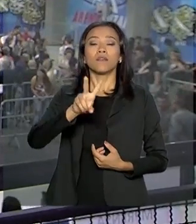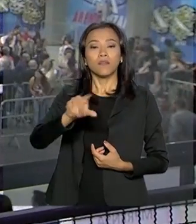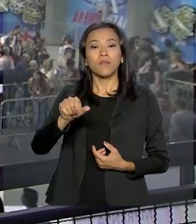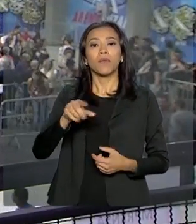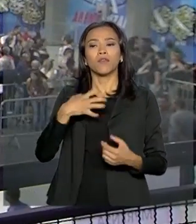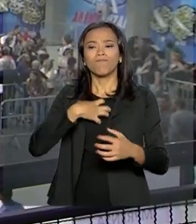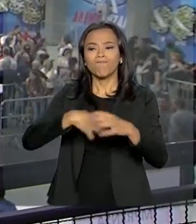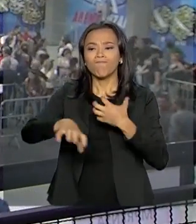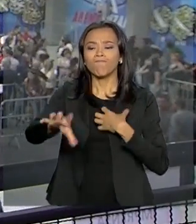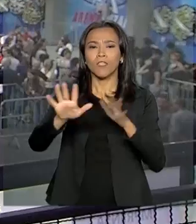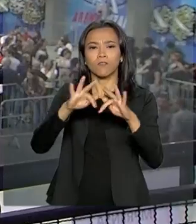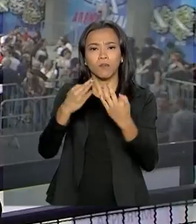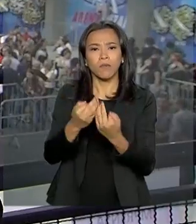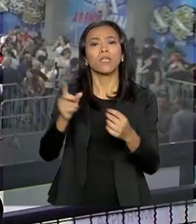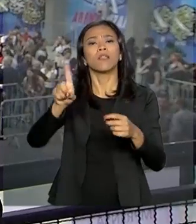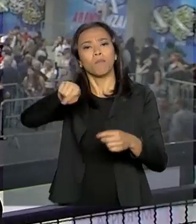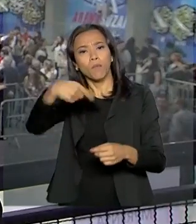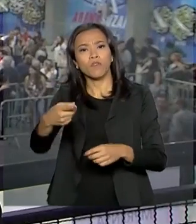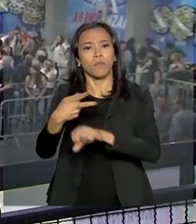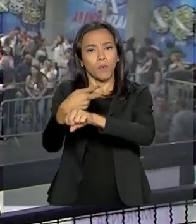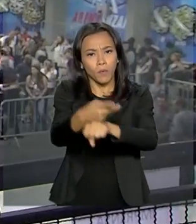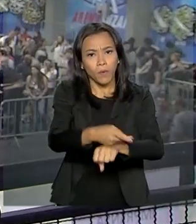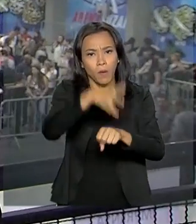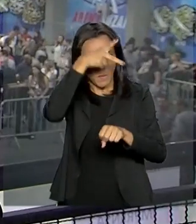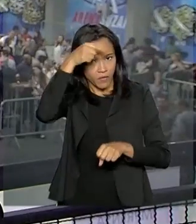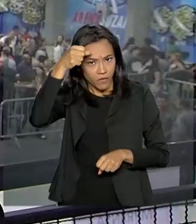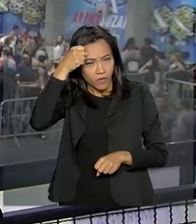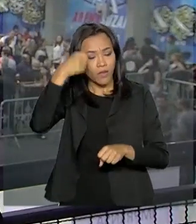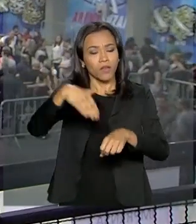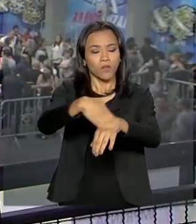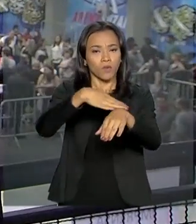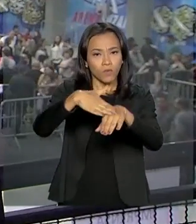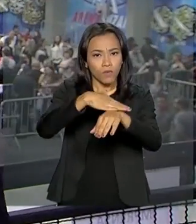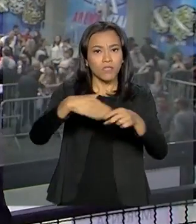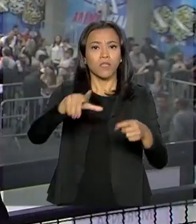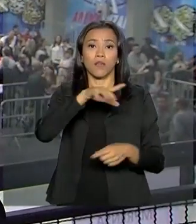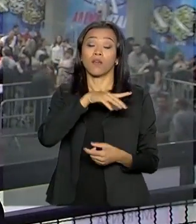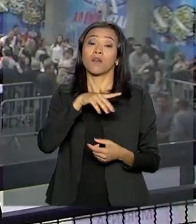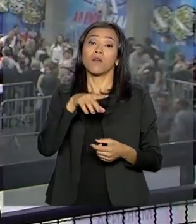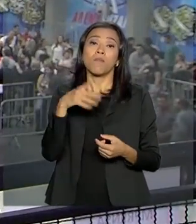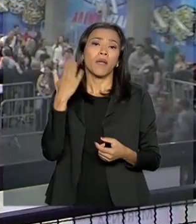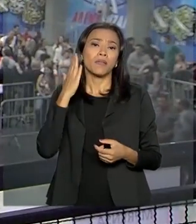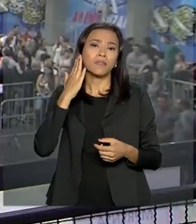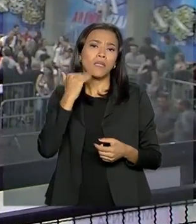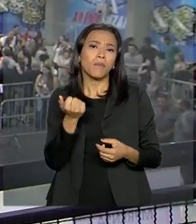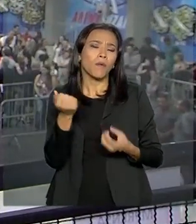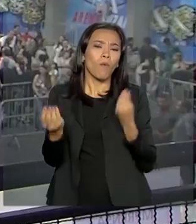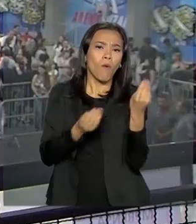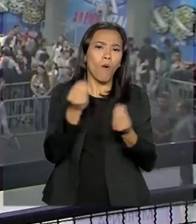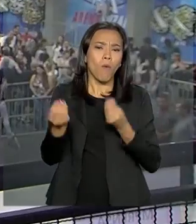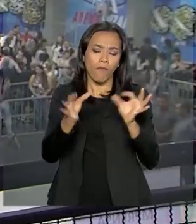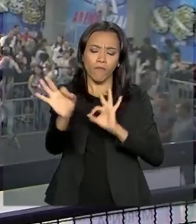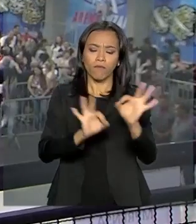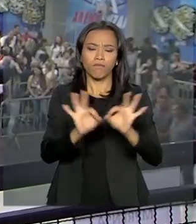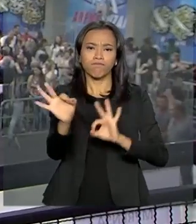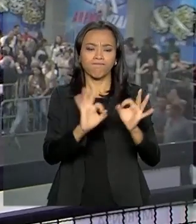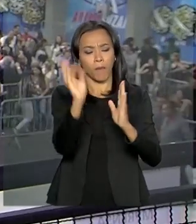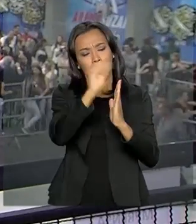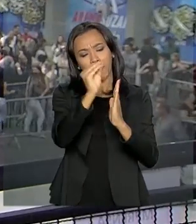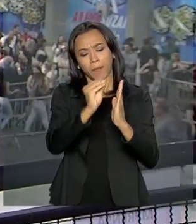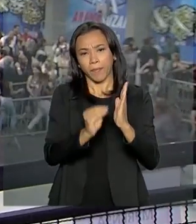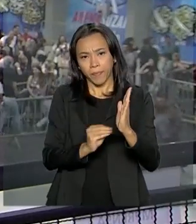com o prefeito e também com representantes do governo do estado de São Paulo, o prefeito de Suzano, para traçar um plano para